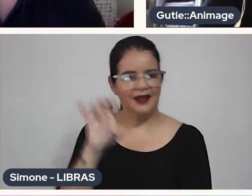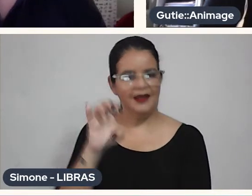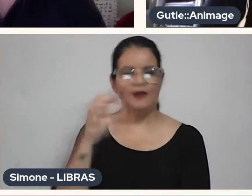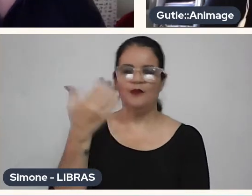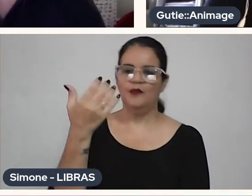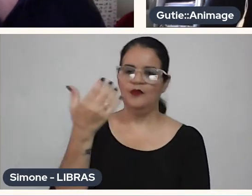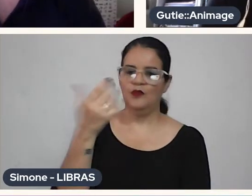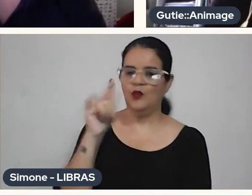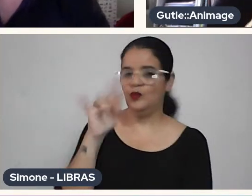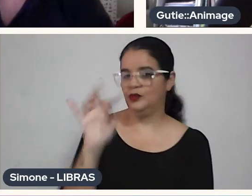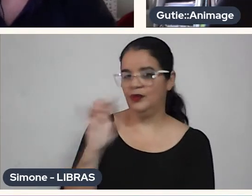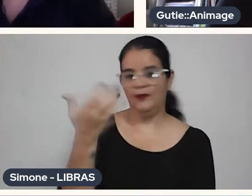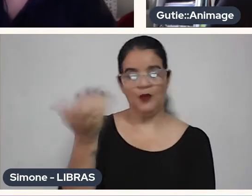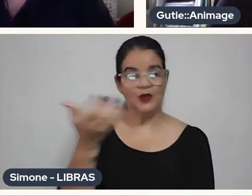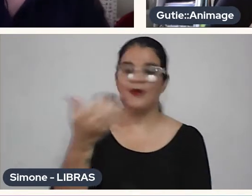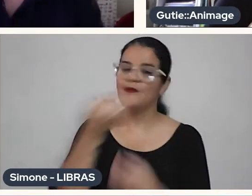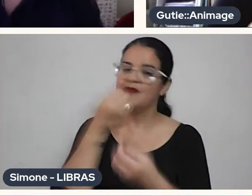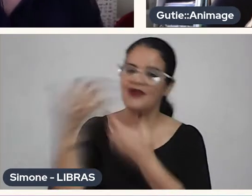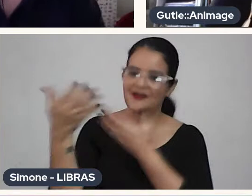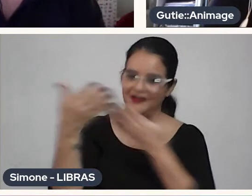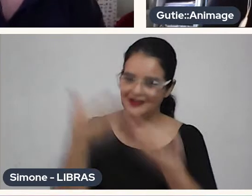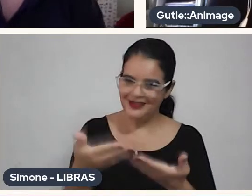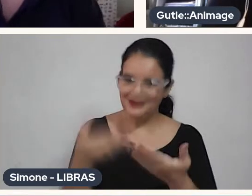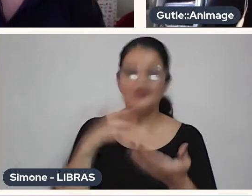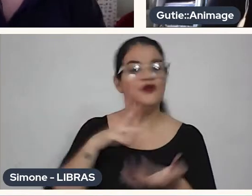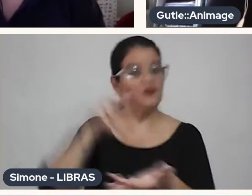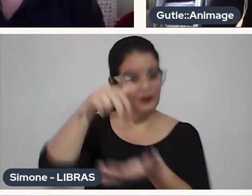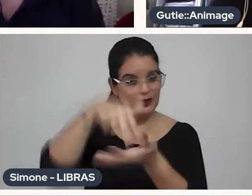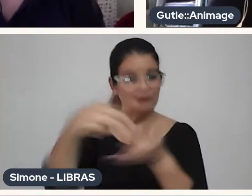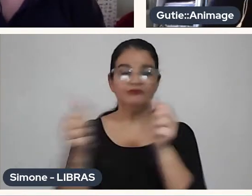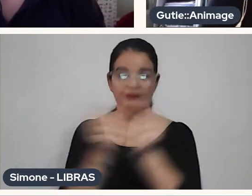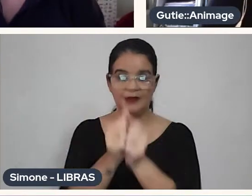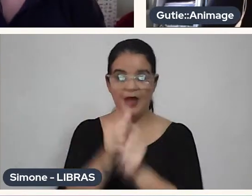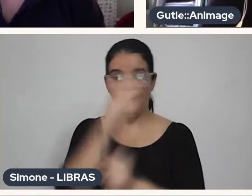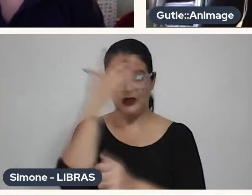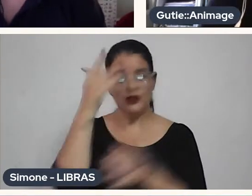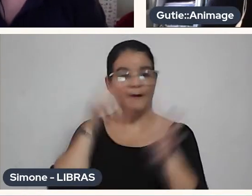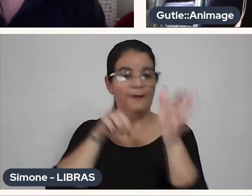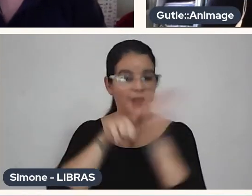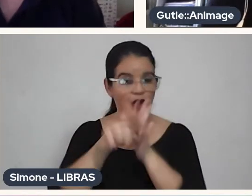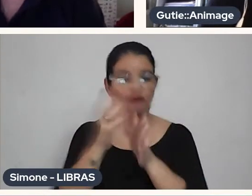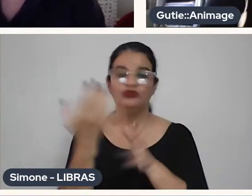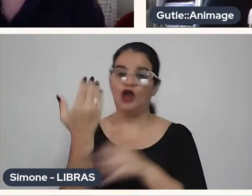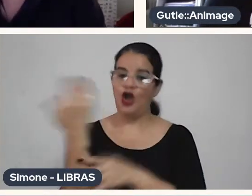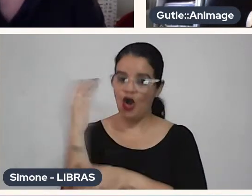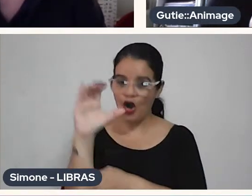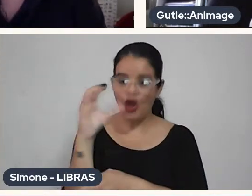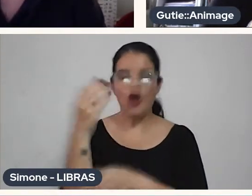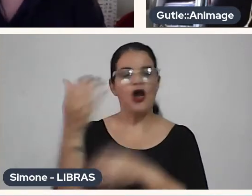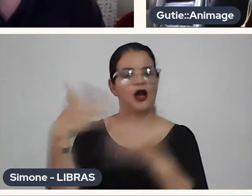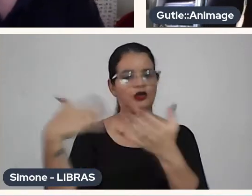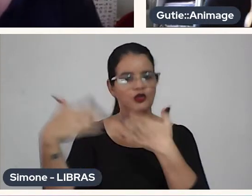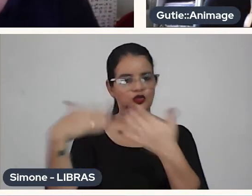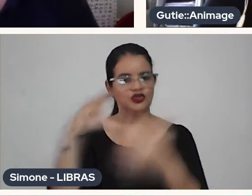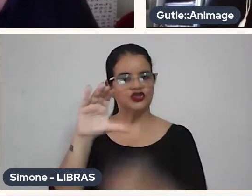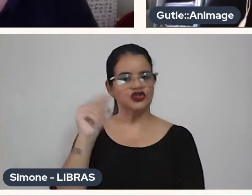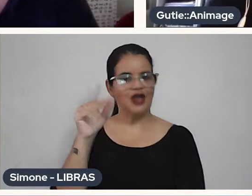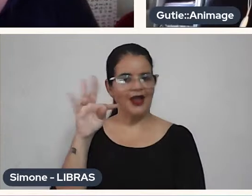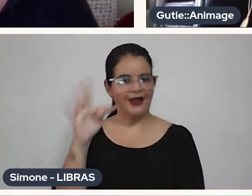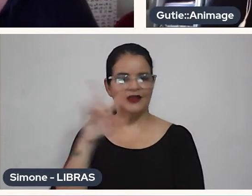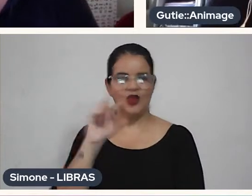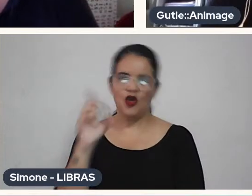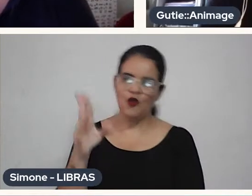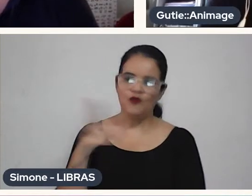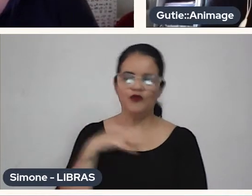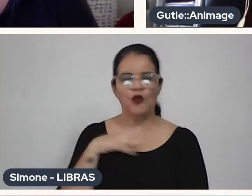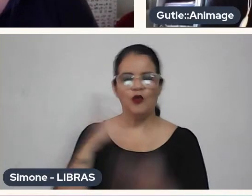-vindo, assuma o leme dessa conversa, vou estar por aqui. Quem tiver pergunta, eu coloco aqui no chat, e a gente ou faz no meio